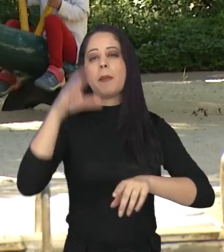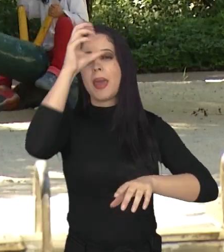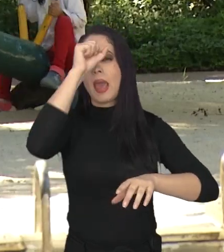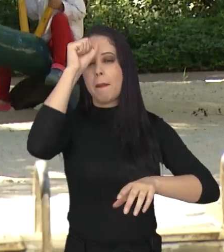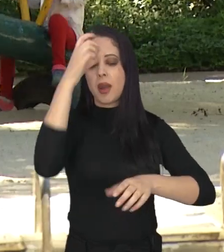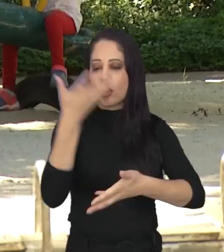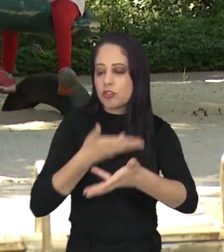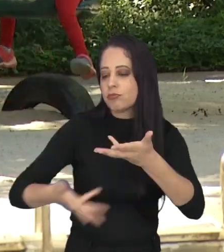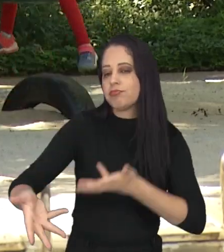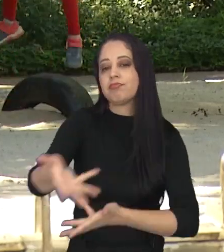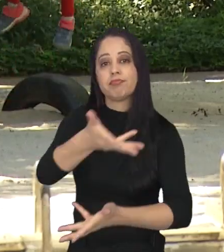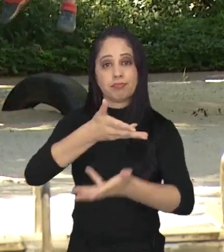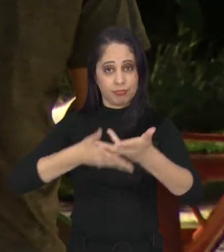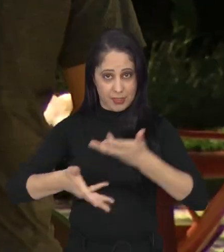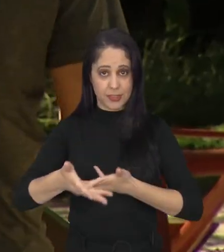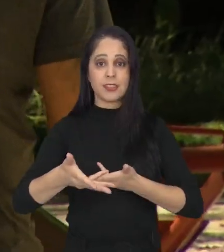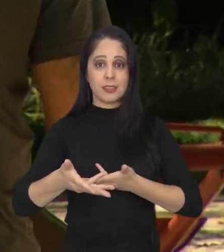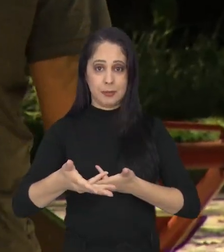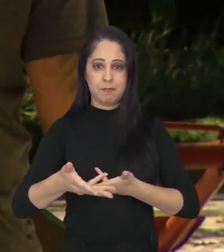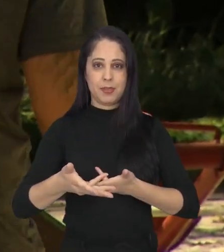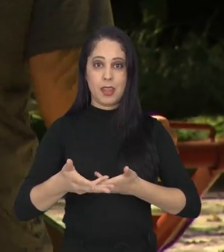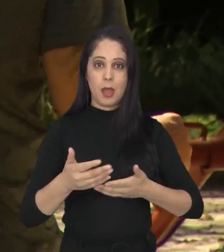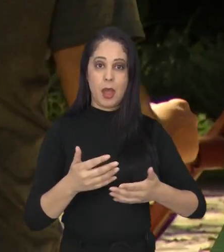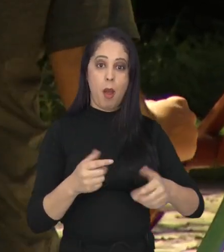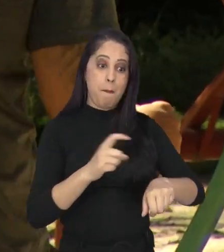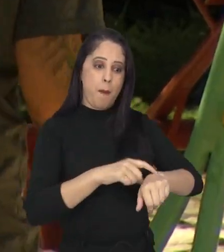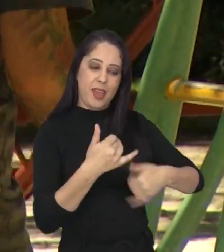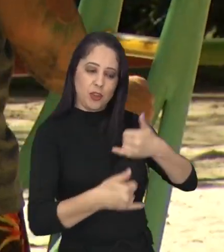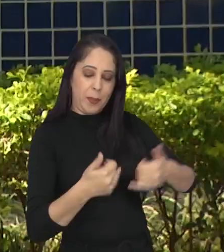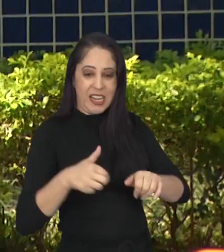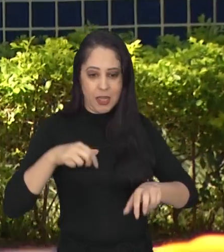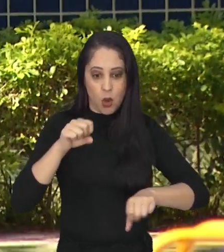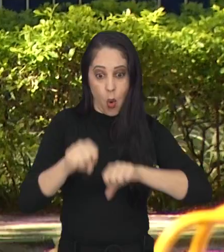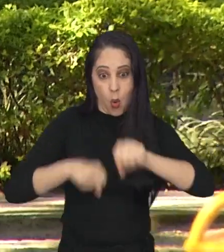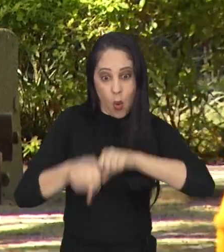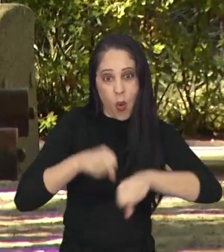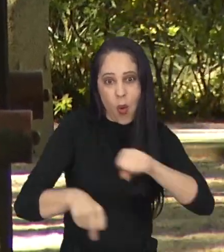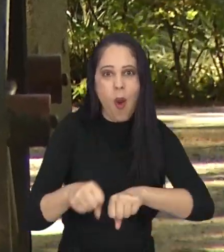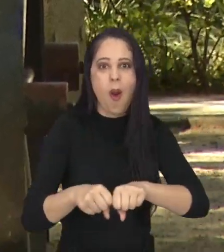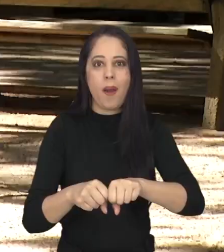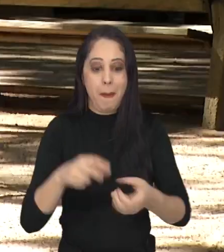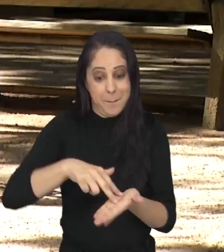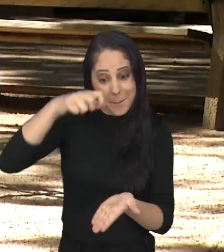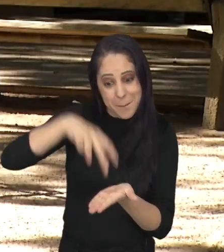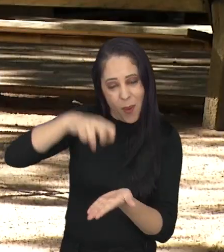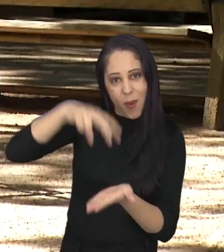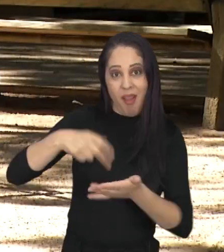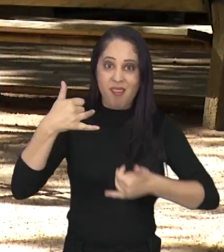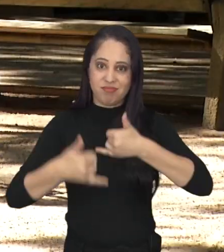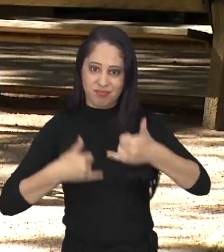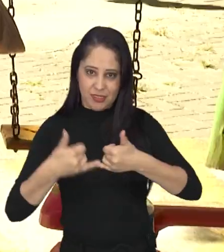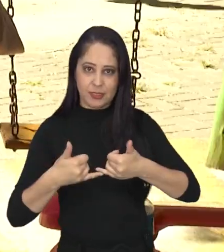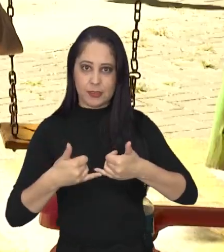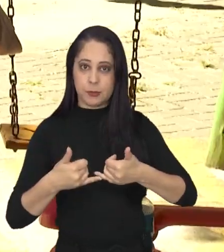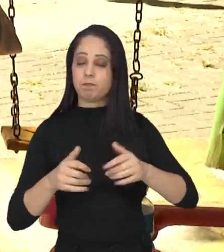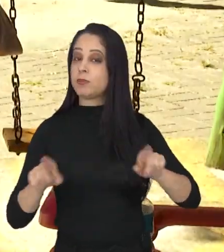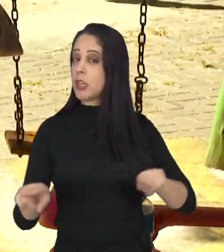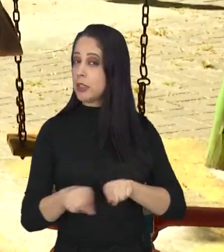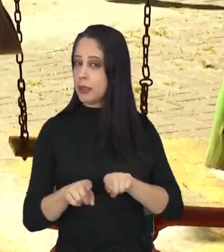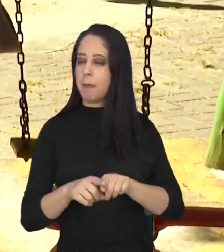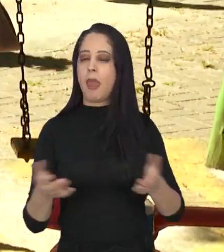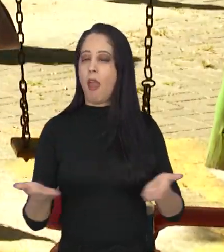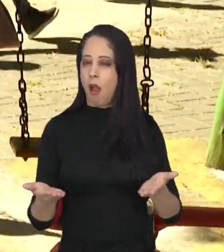aprendemos a socializar. Tudo isso enquanto se brinca, corre, pula e diverte. Para